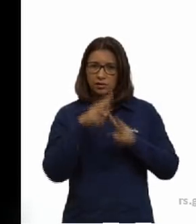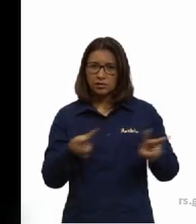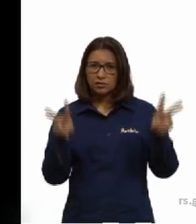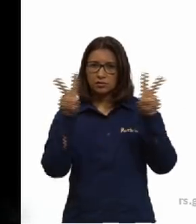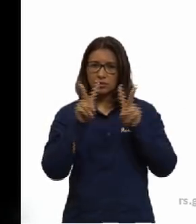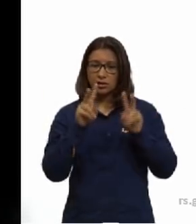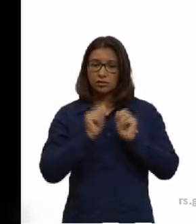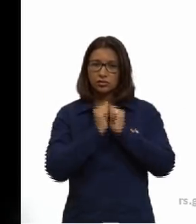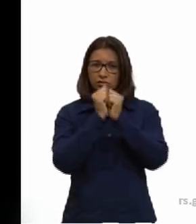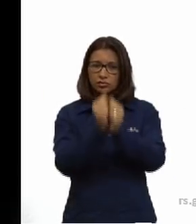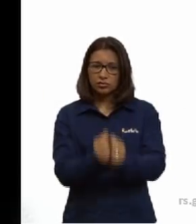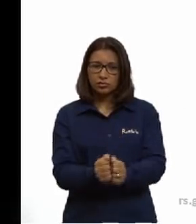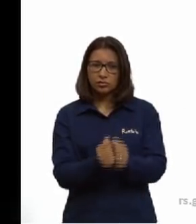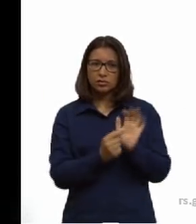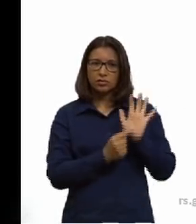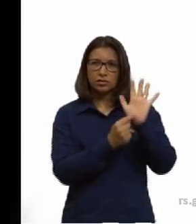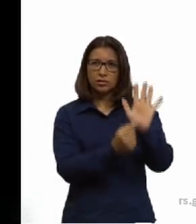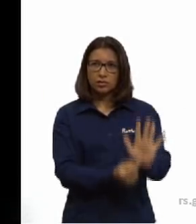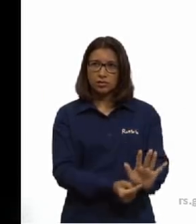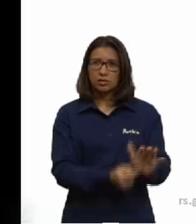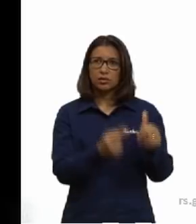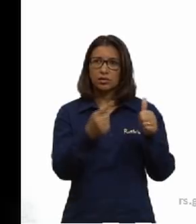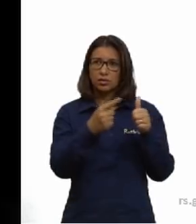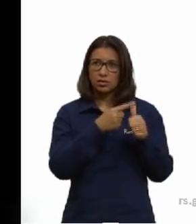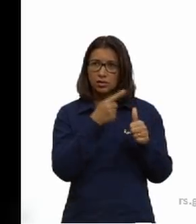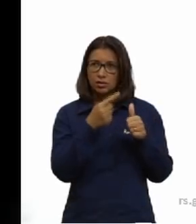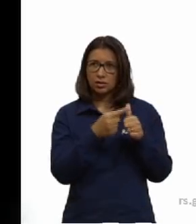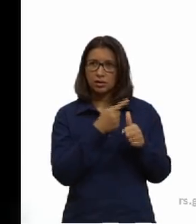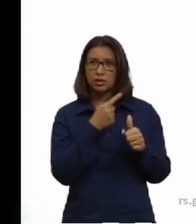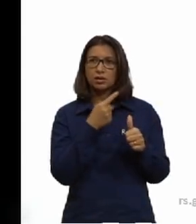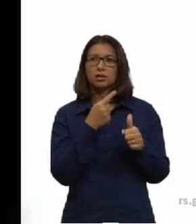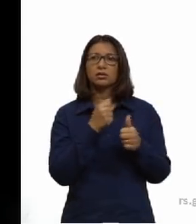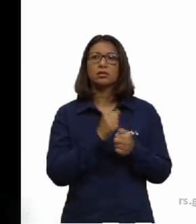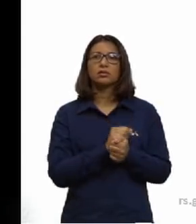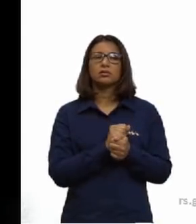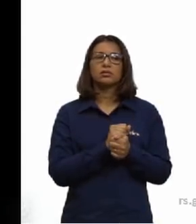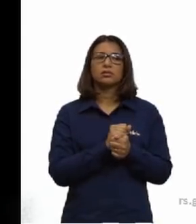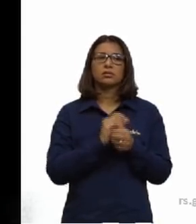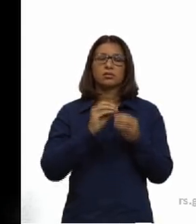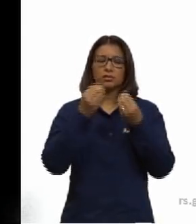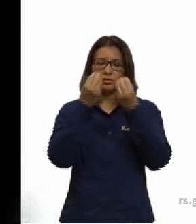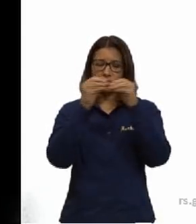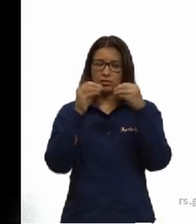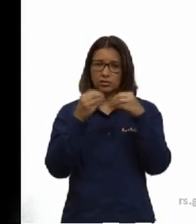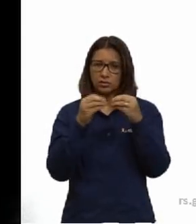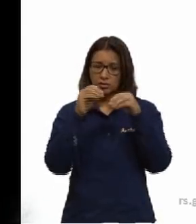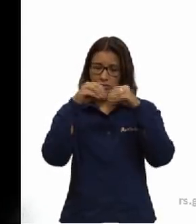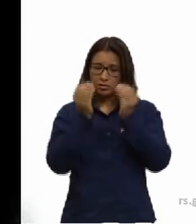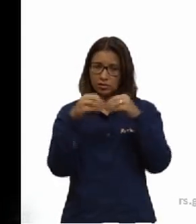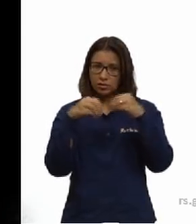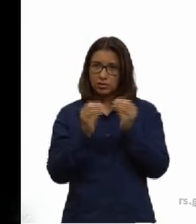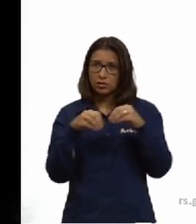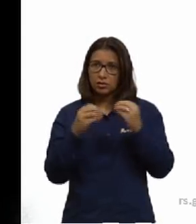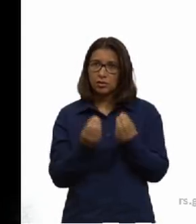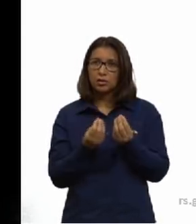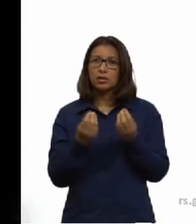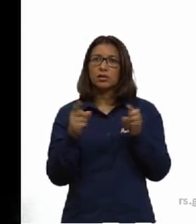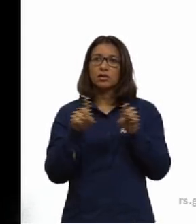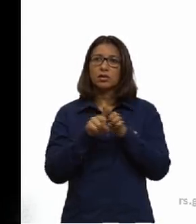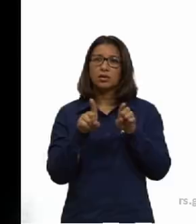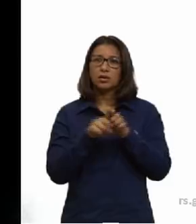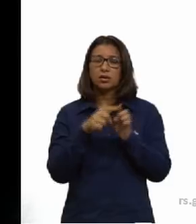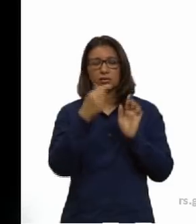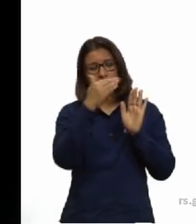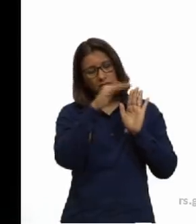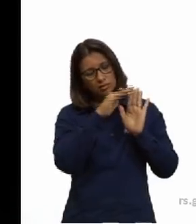elas juntas, né? Aminoácidos formam, então, um polímero polipeptídeo e aí